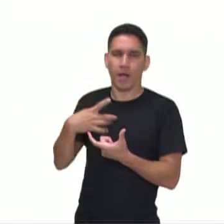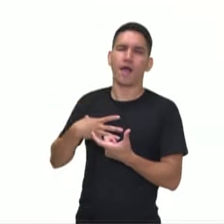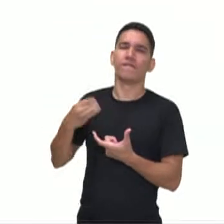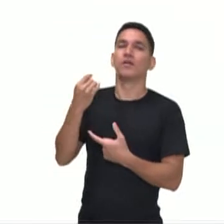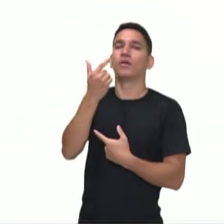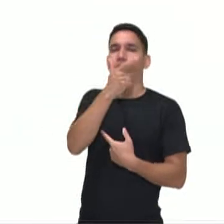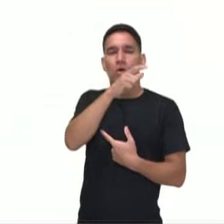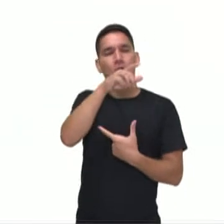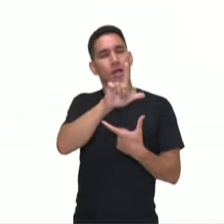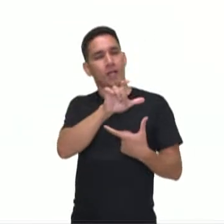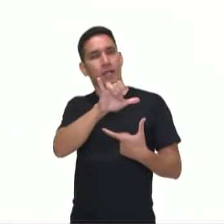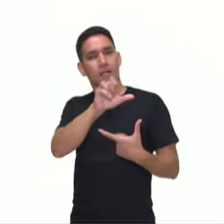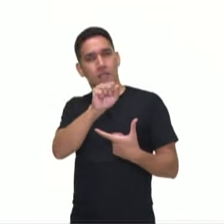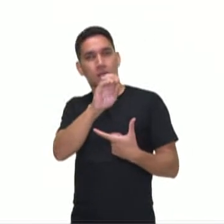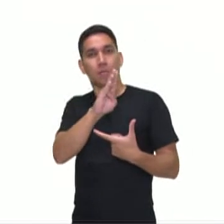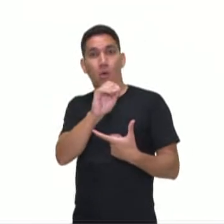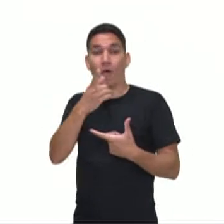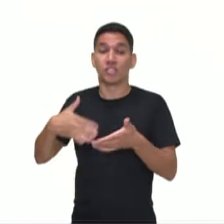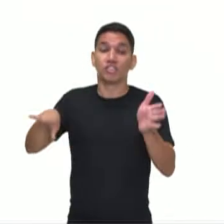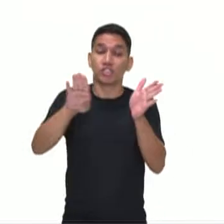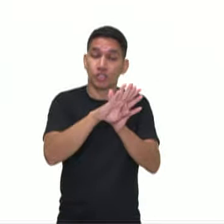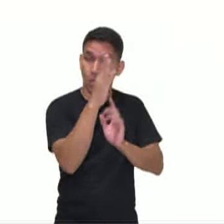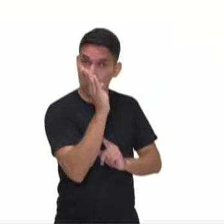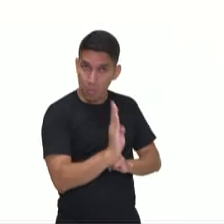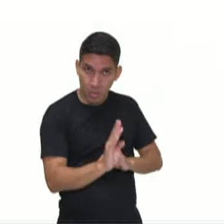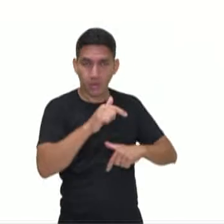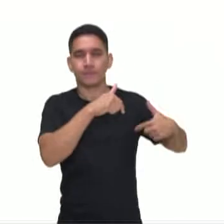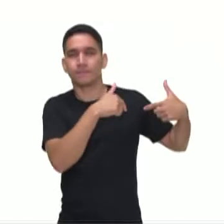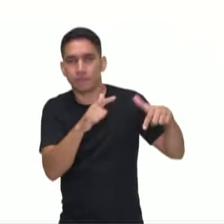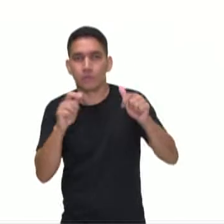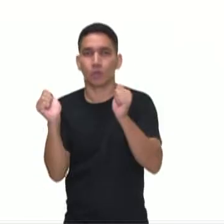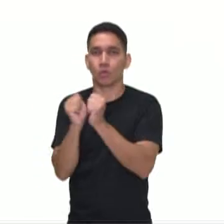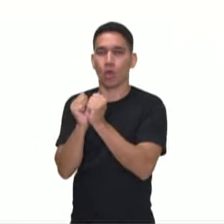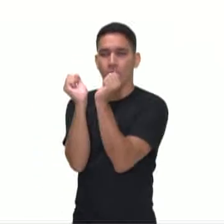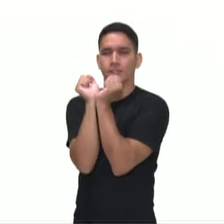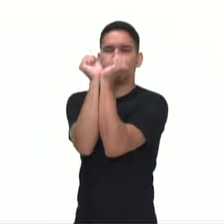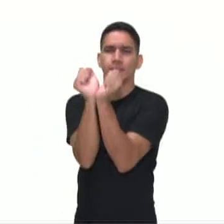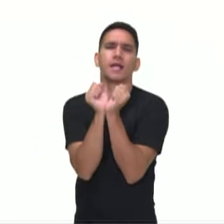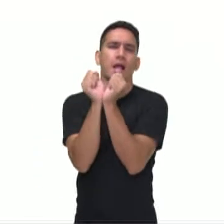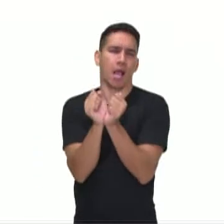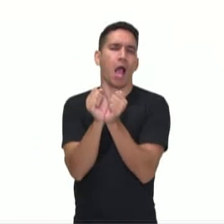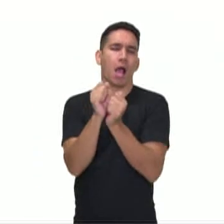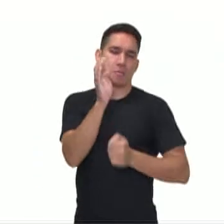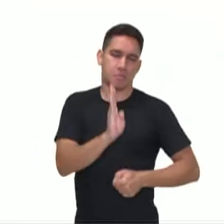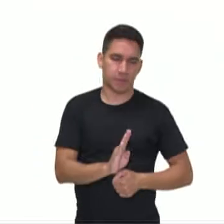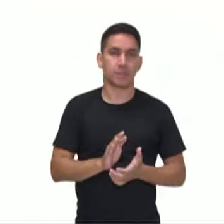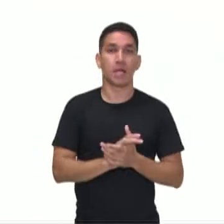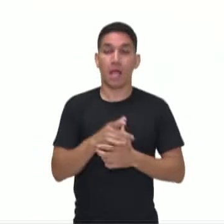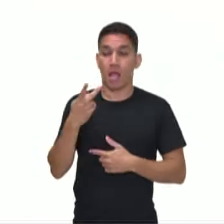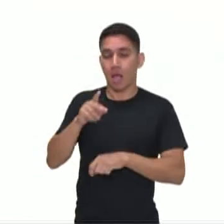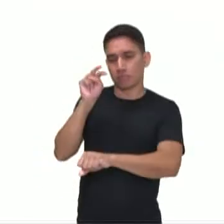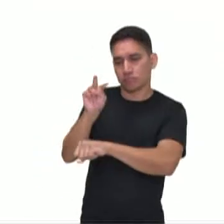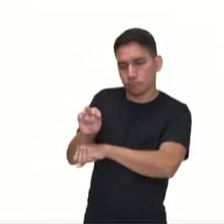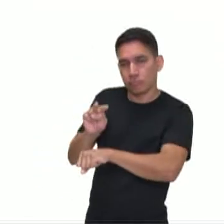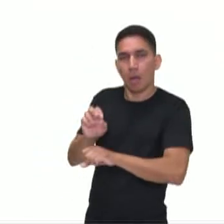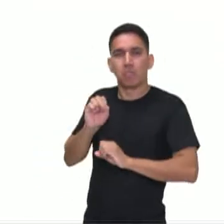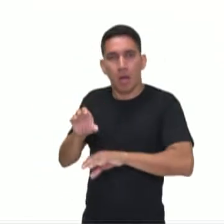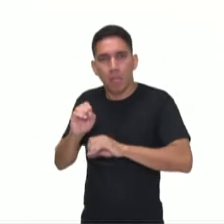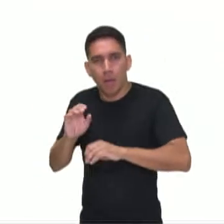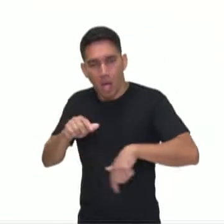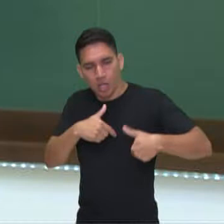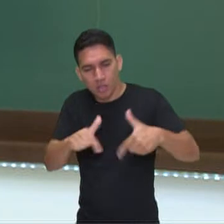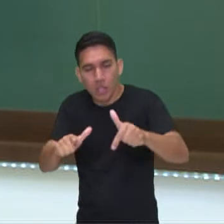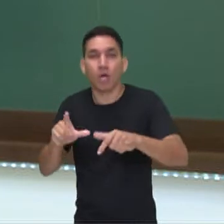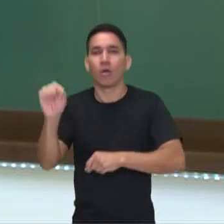Lisboa, que veio para o Brasil a trabalho com uma escrava brasileira, criada pelo pai com quem aprendeu sobre arquitetura e entalha.